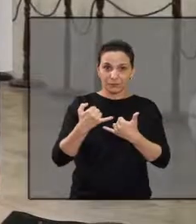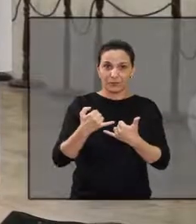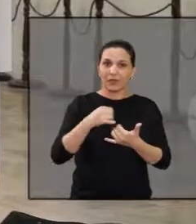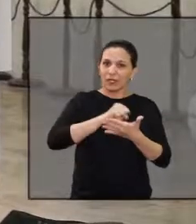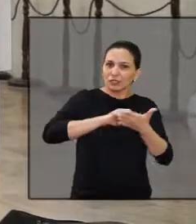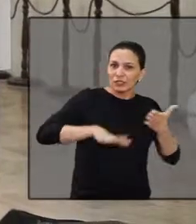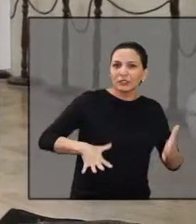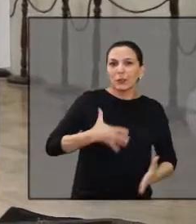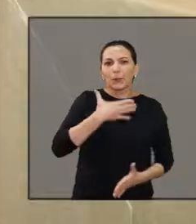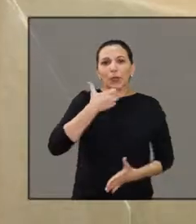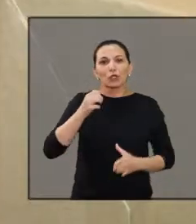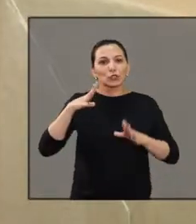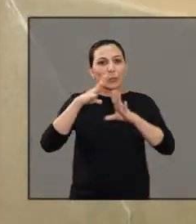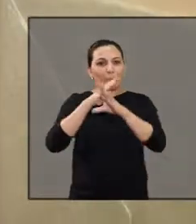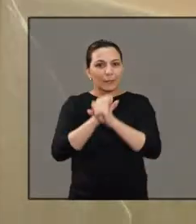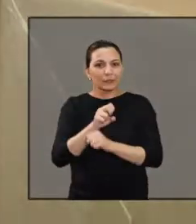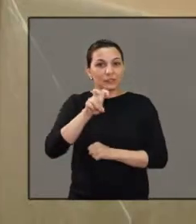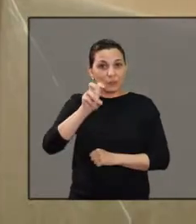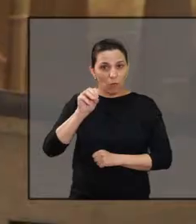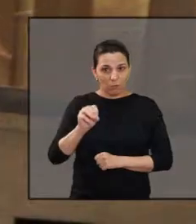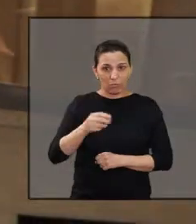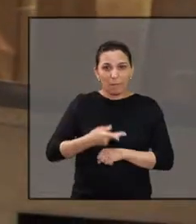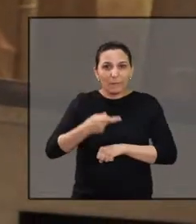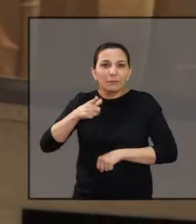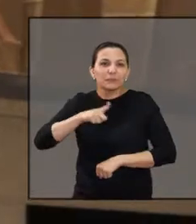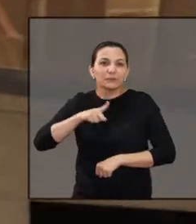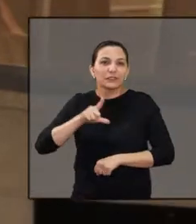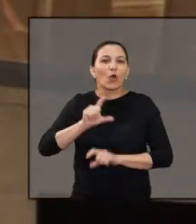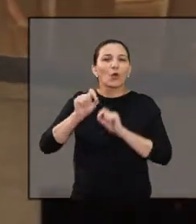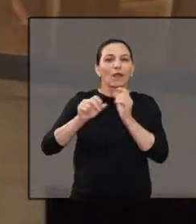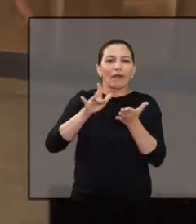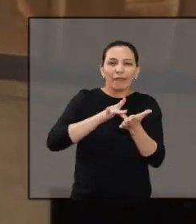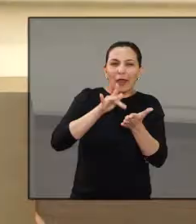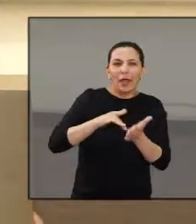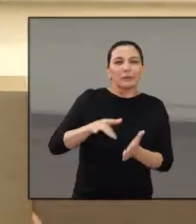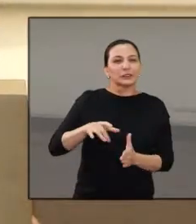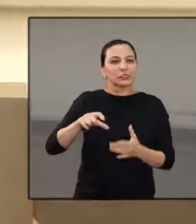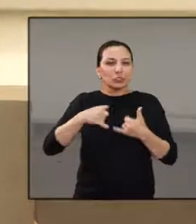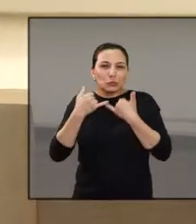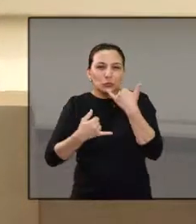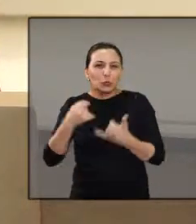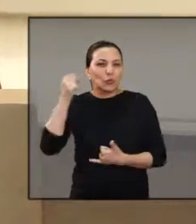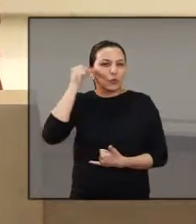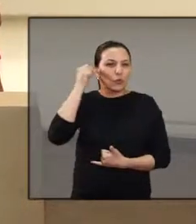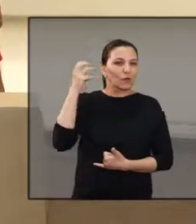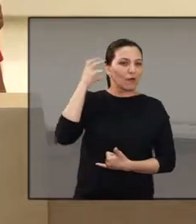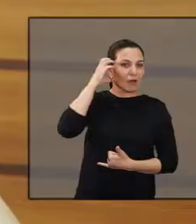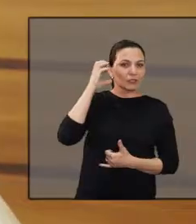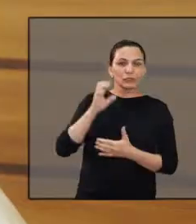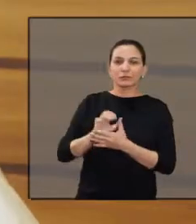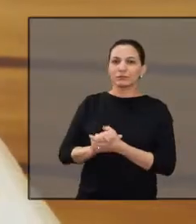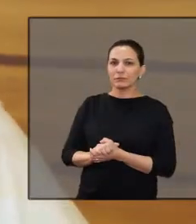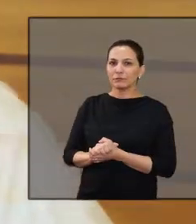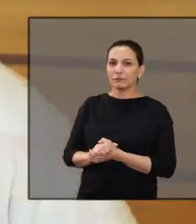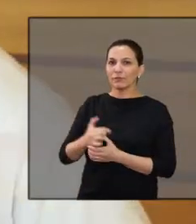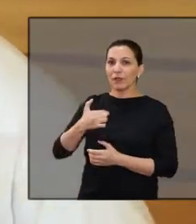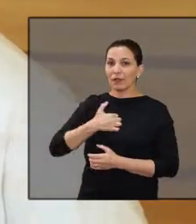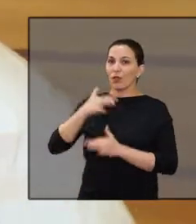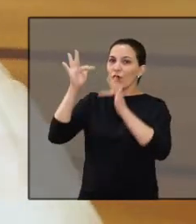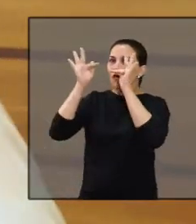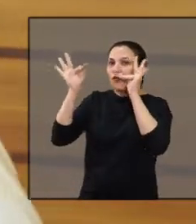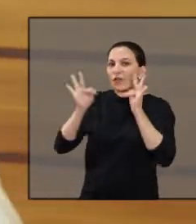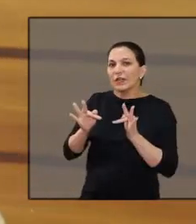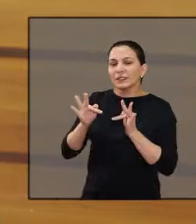Os 50 melhores trabalhos foram premiados com tablets, minigames, fones de ouvido e rádios. Estou muito feliz.